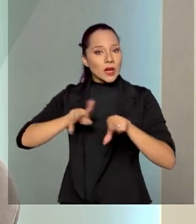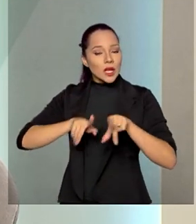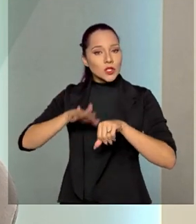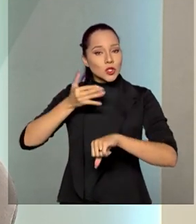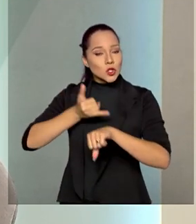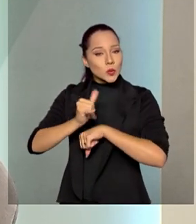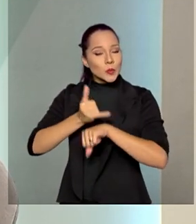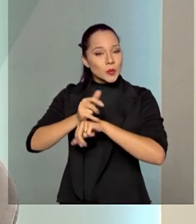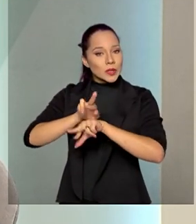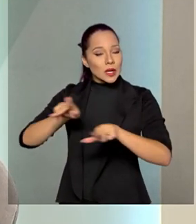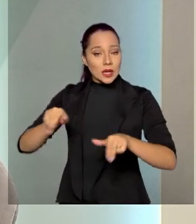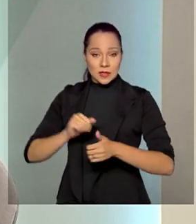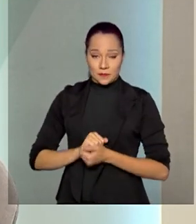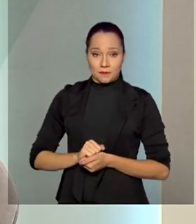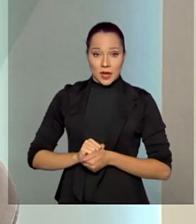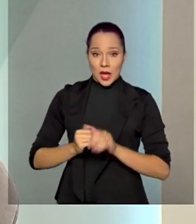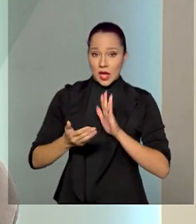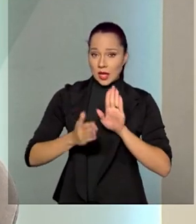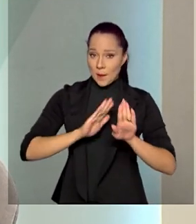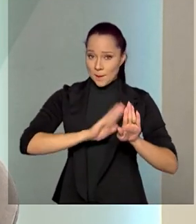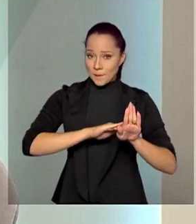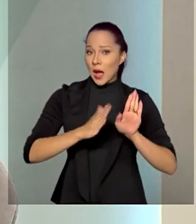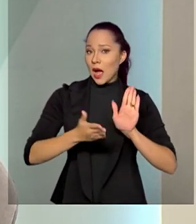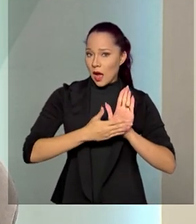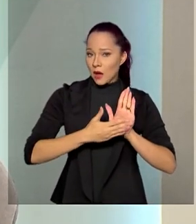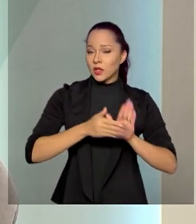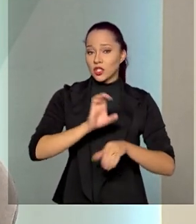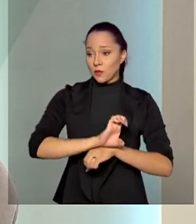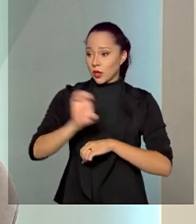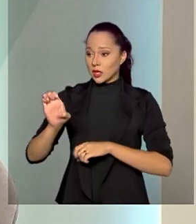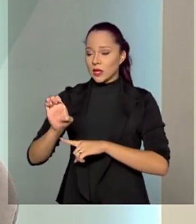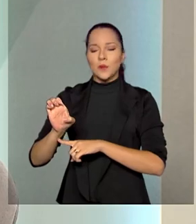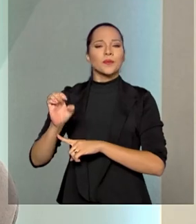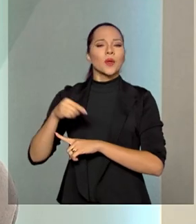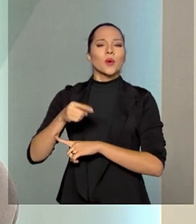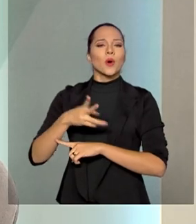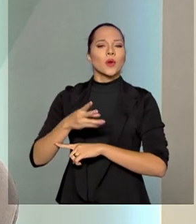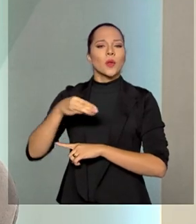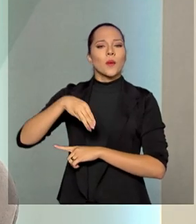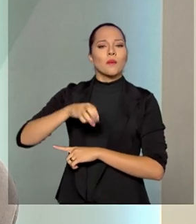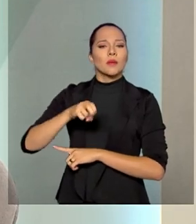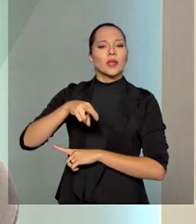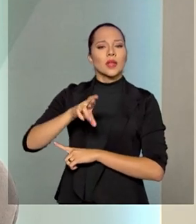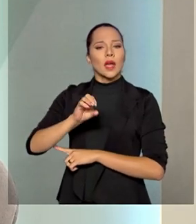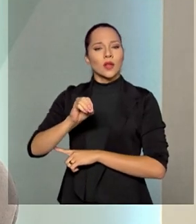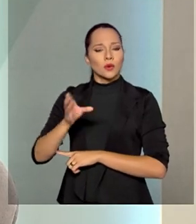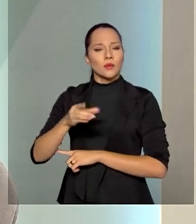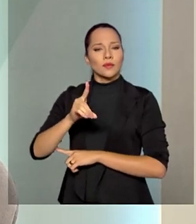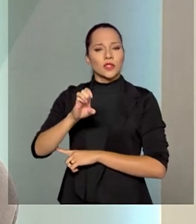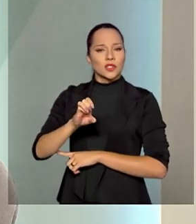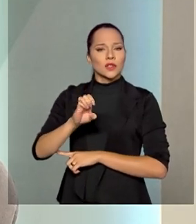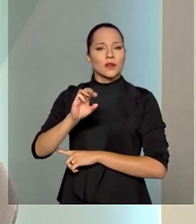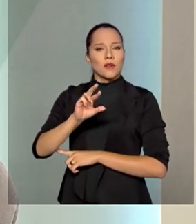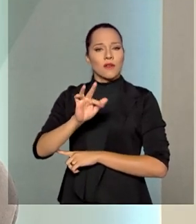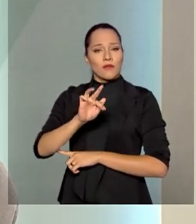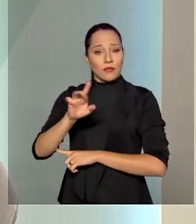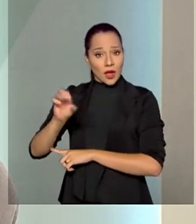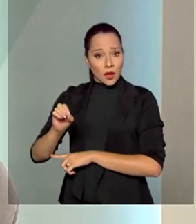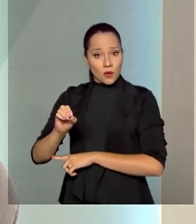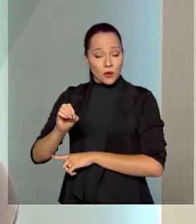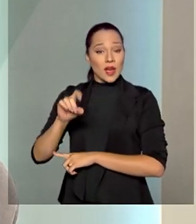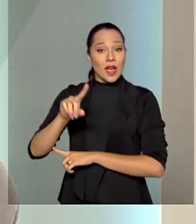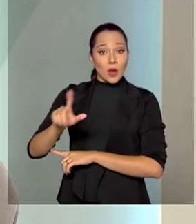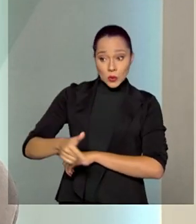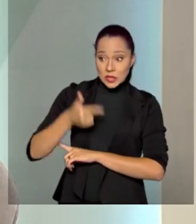E na pauta de exportações, por exemplo, o minério de ferro é o segundo item, só sendo superado